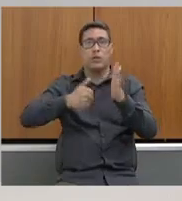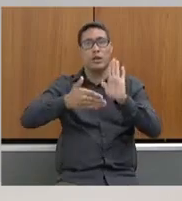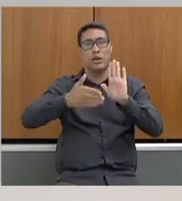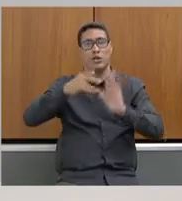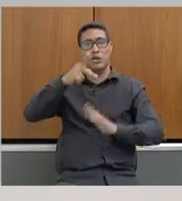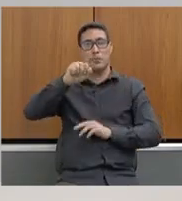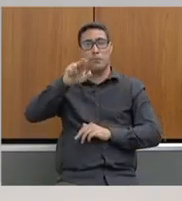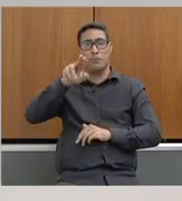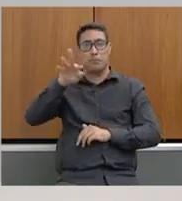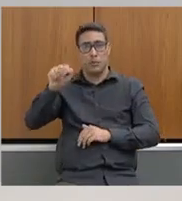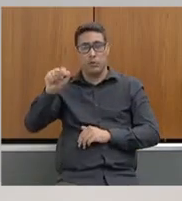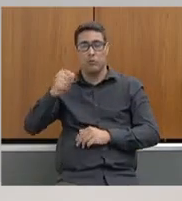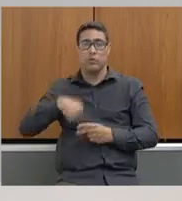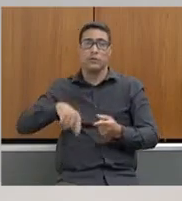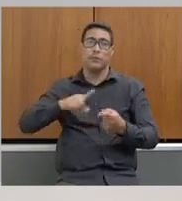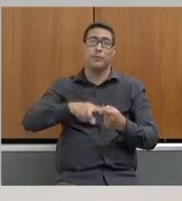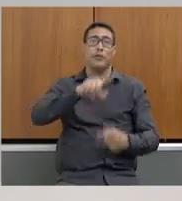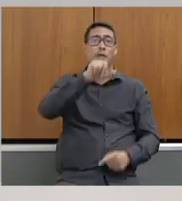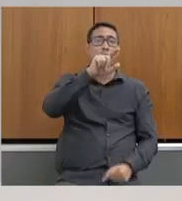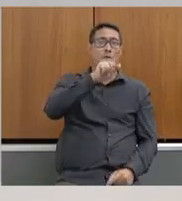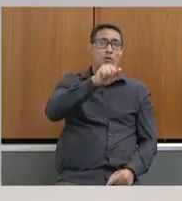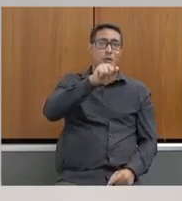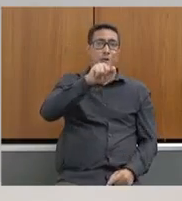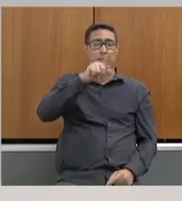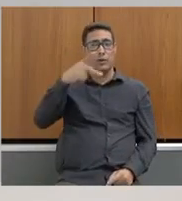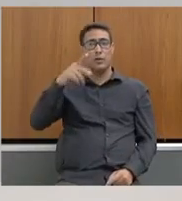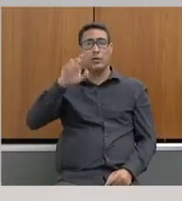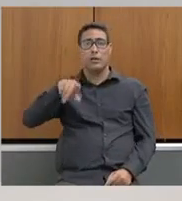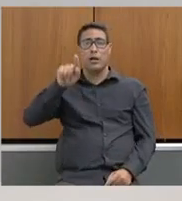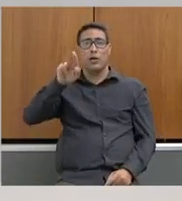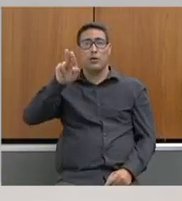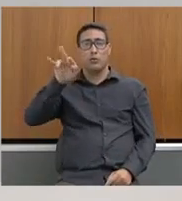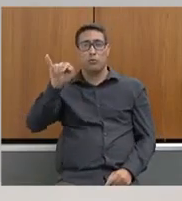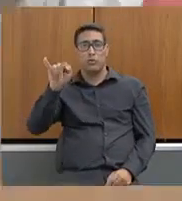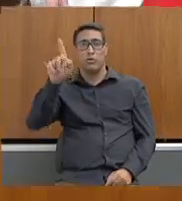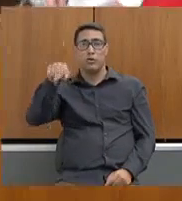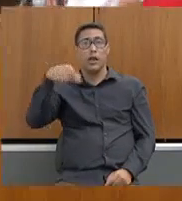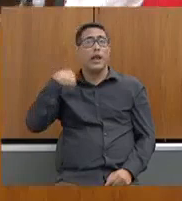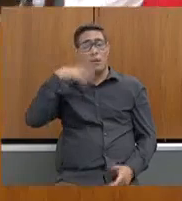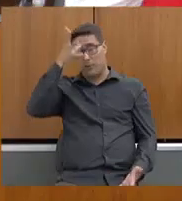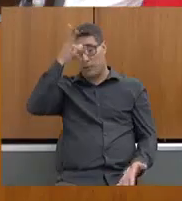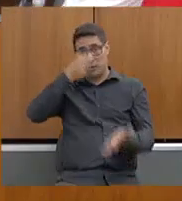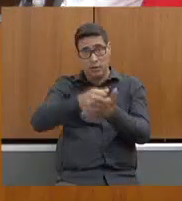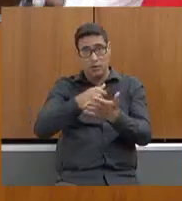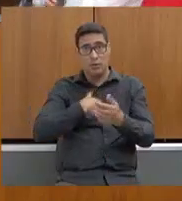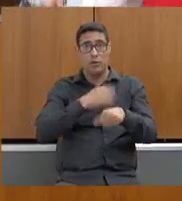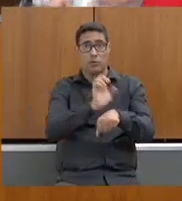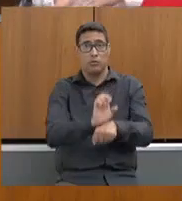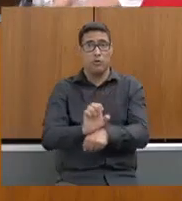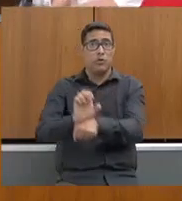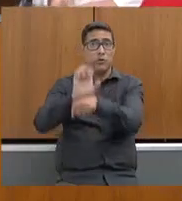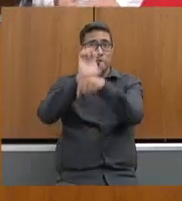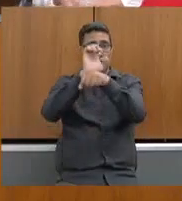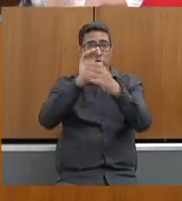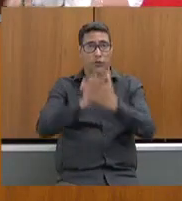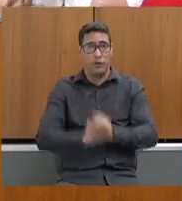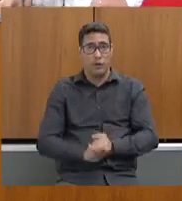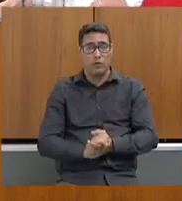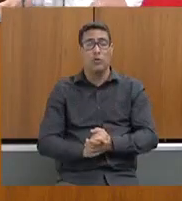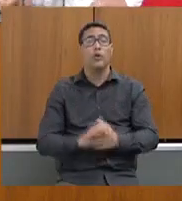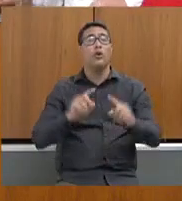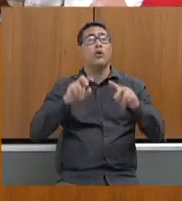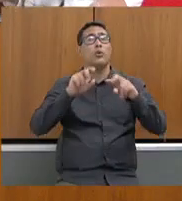Bem, GT da GUT. Deputada, essa foi uma decisão de governo tomada em função, obviamente, das